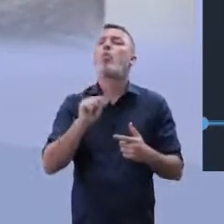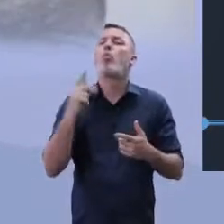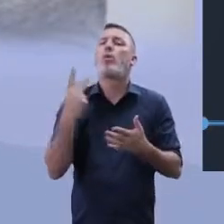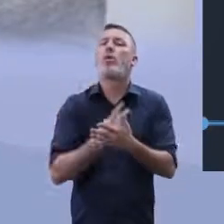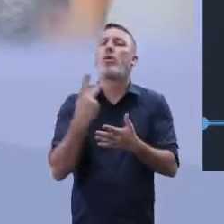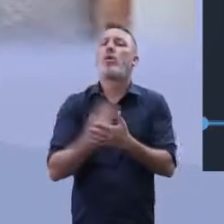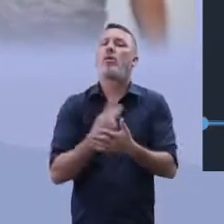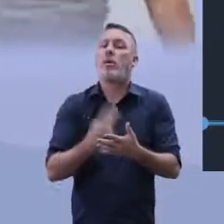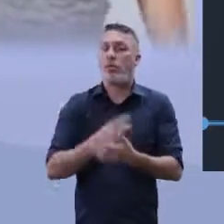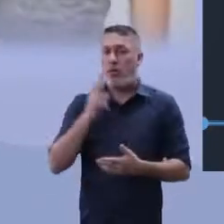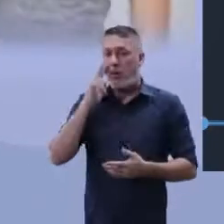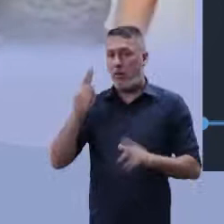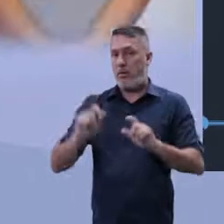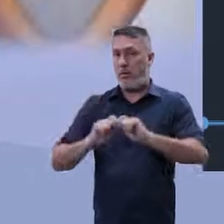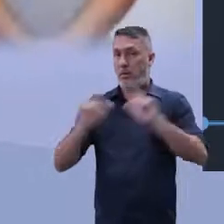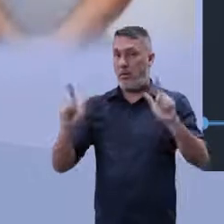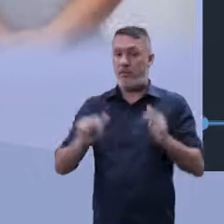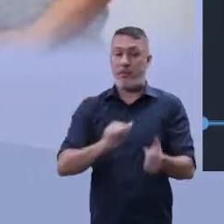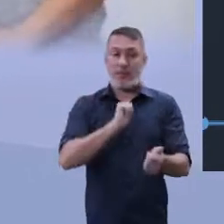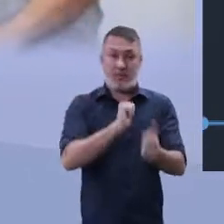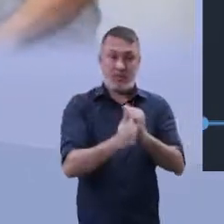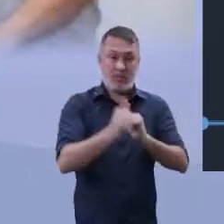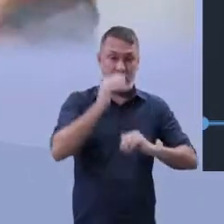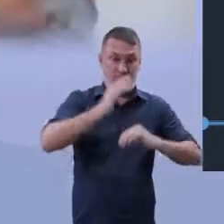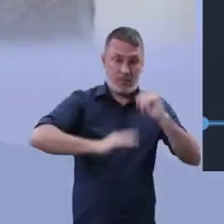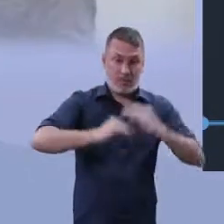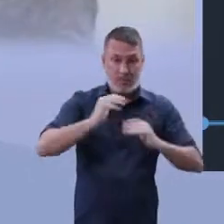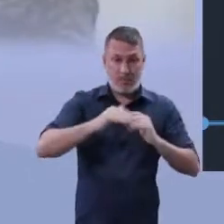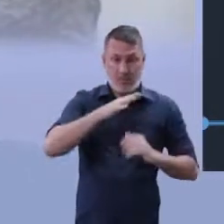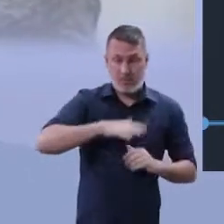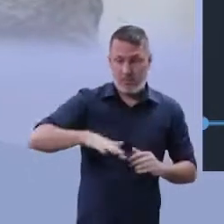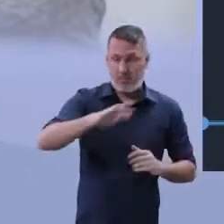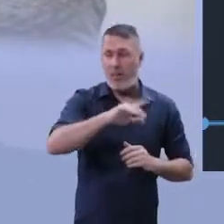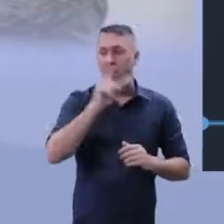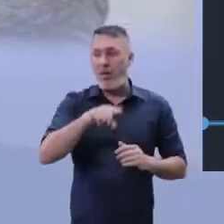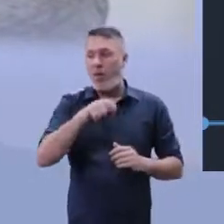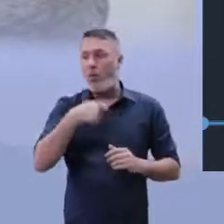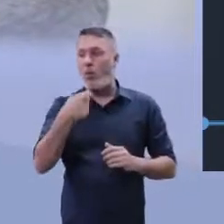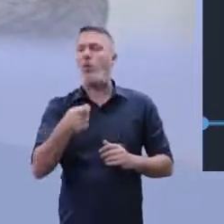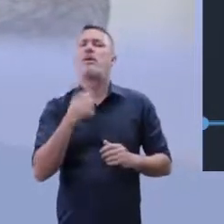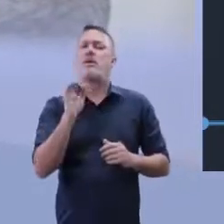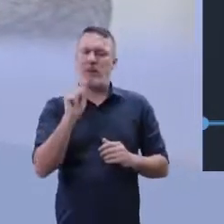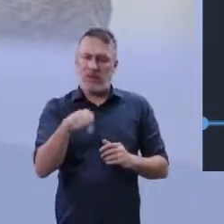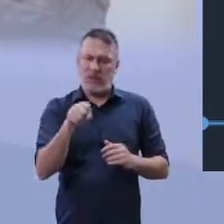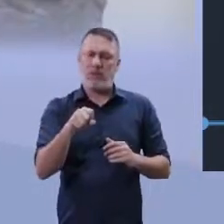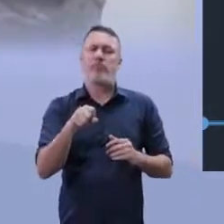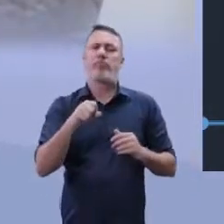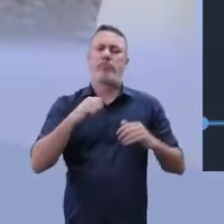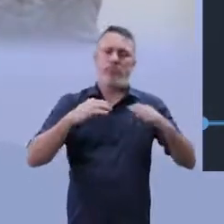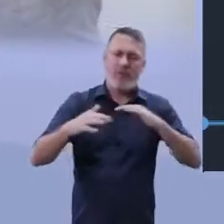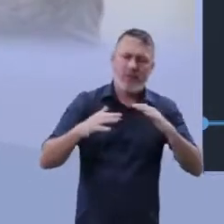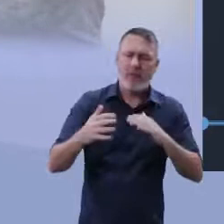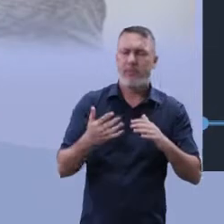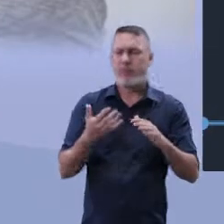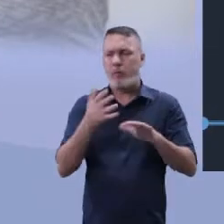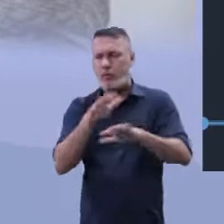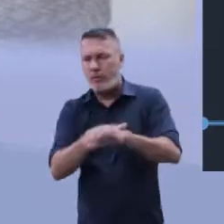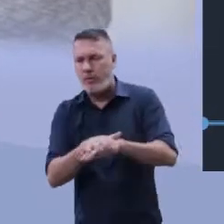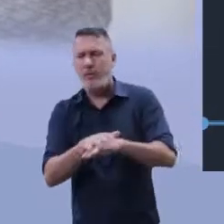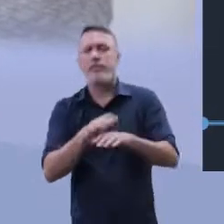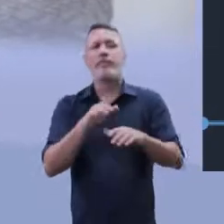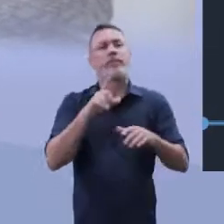Então tem ali, o esporte profissionalizante é mecanismo de mobilidade, de inclusão. E